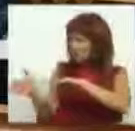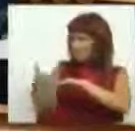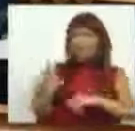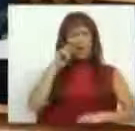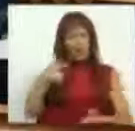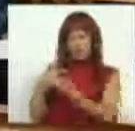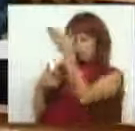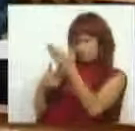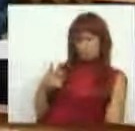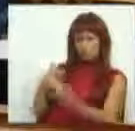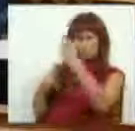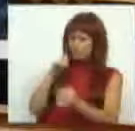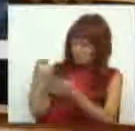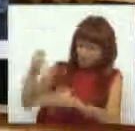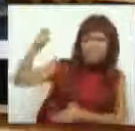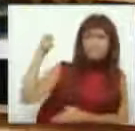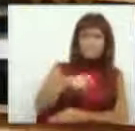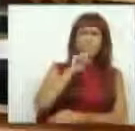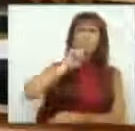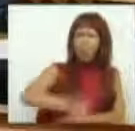quem verdadeiramente pode pagar.